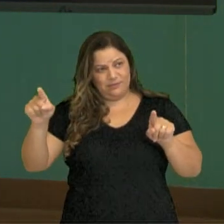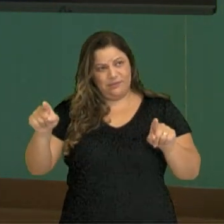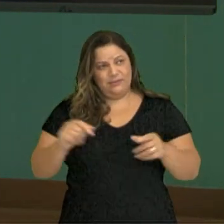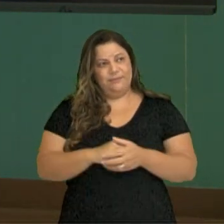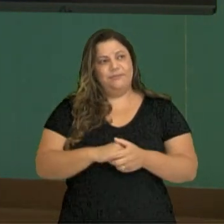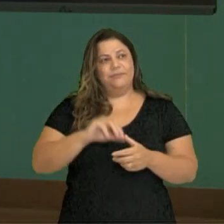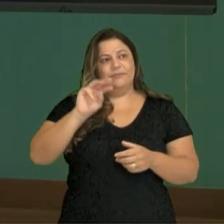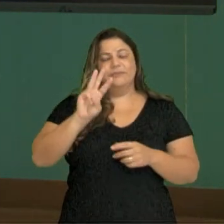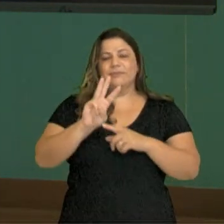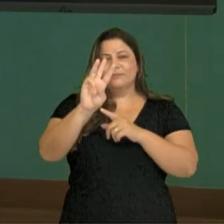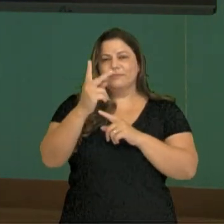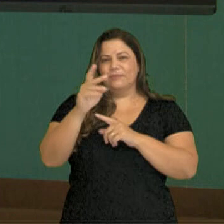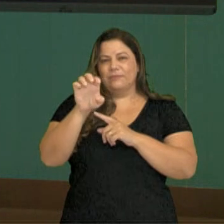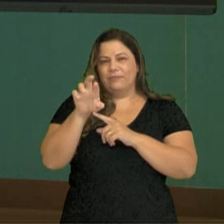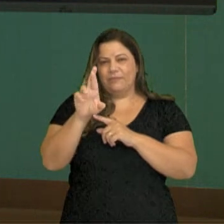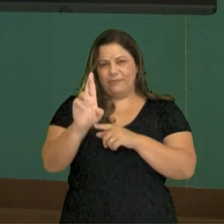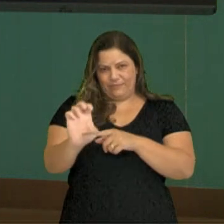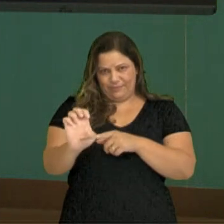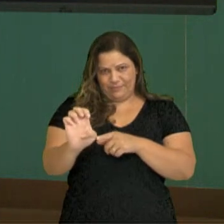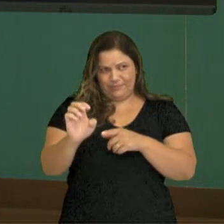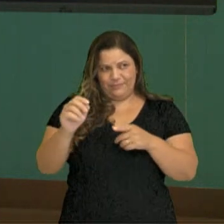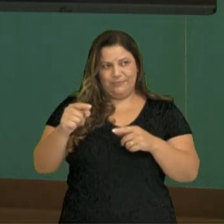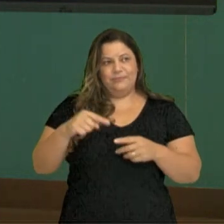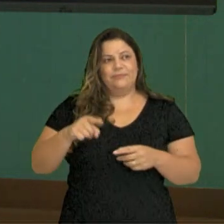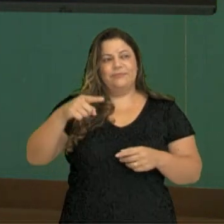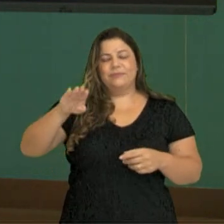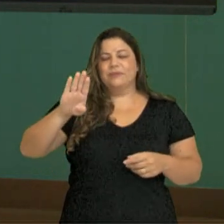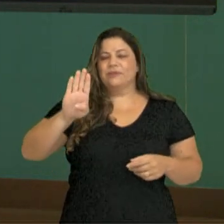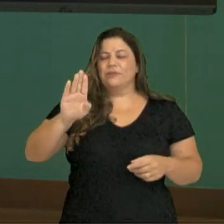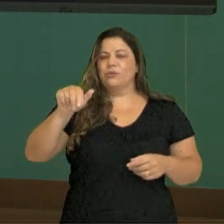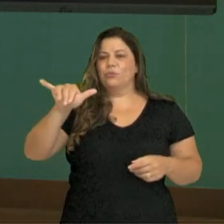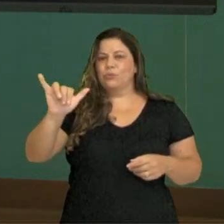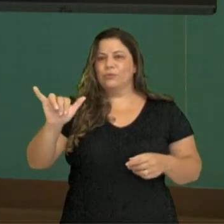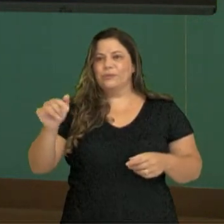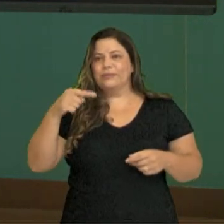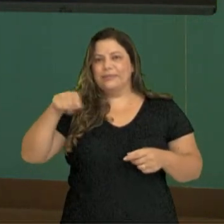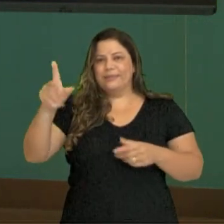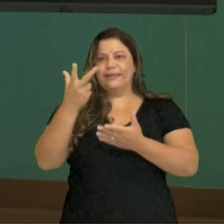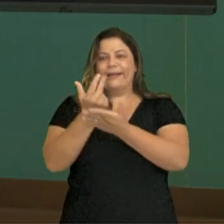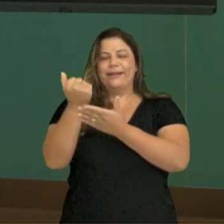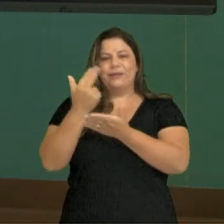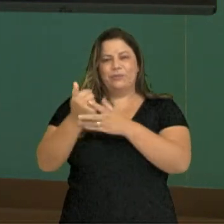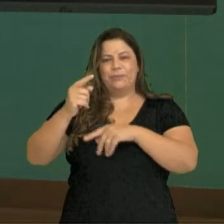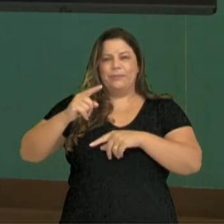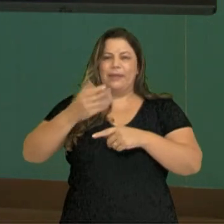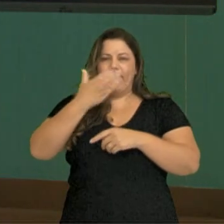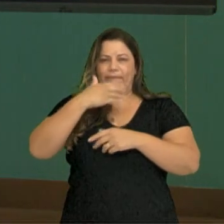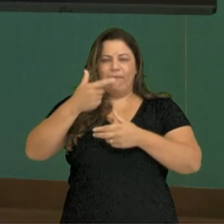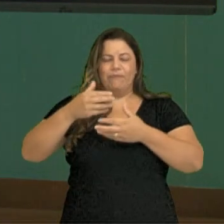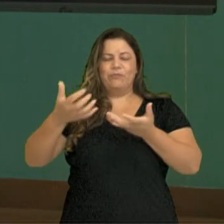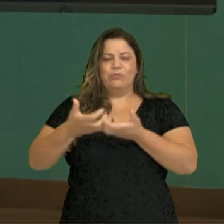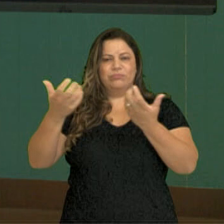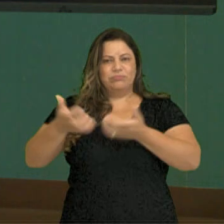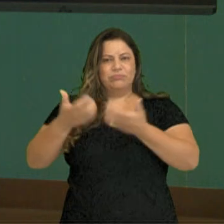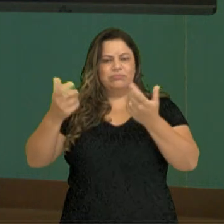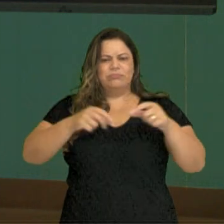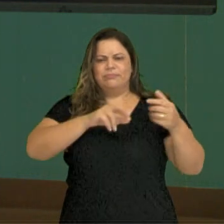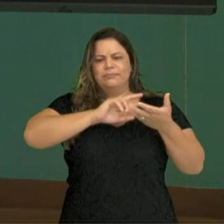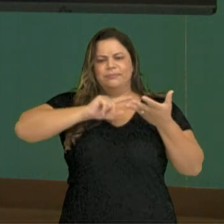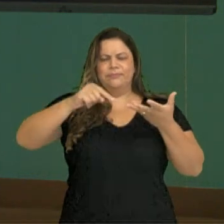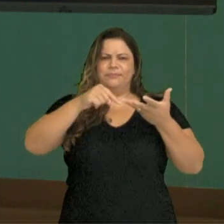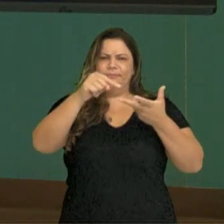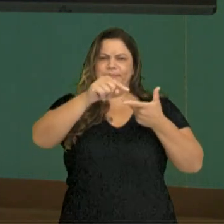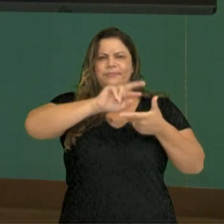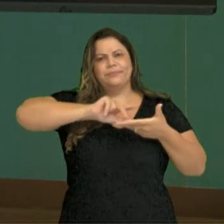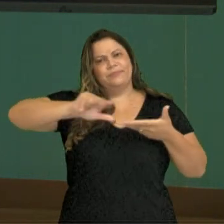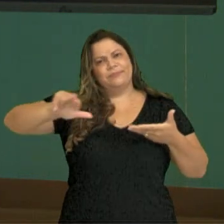Where, lugar, buy, comprar frutas e vegetais. Eu tenho vários lugares para comprar frutas e